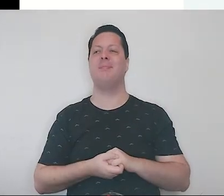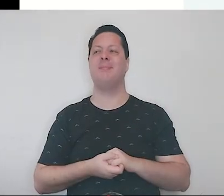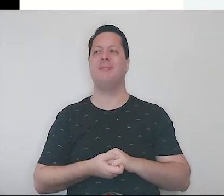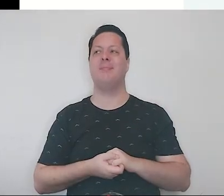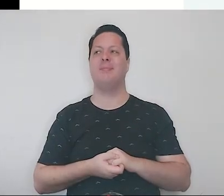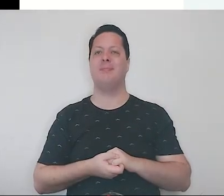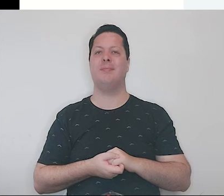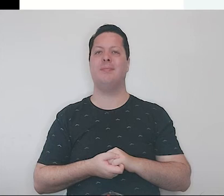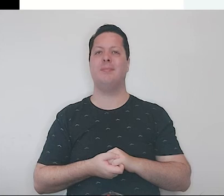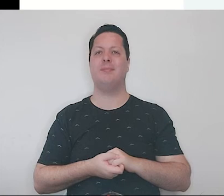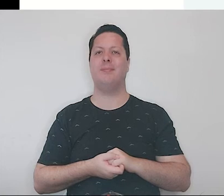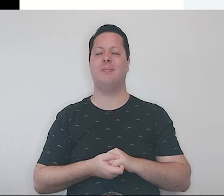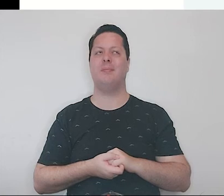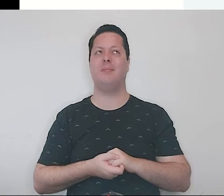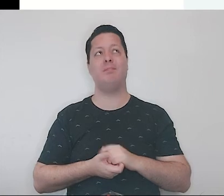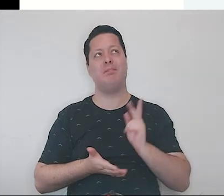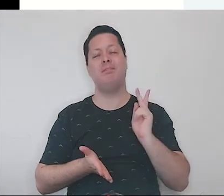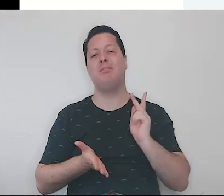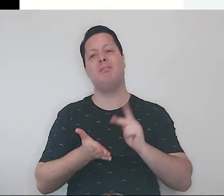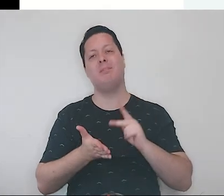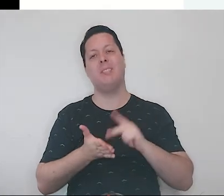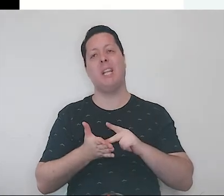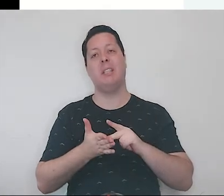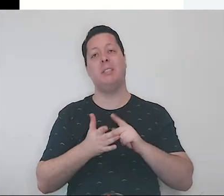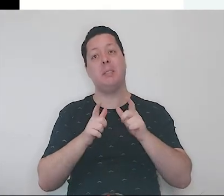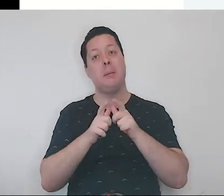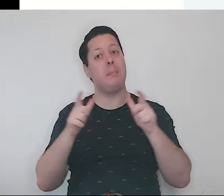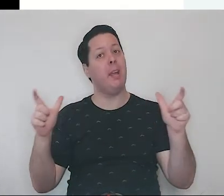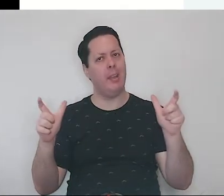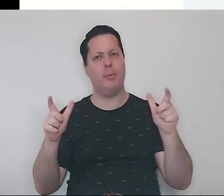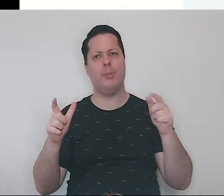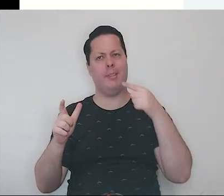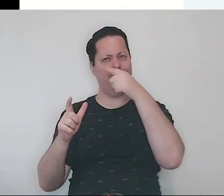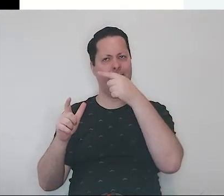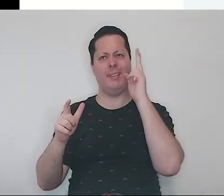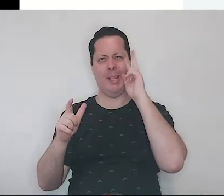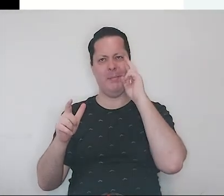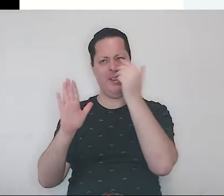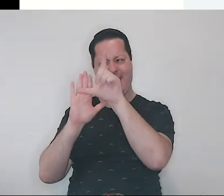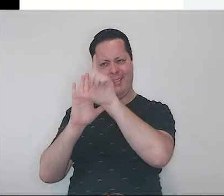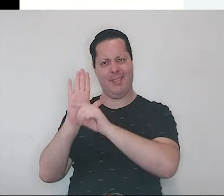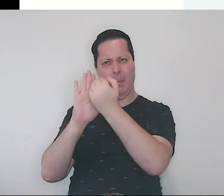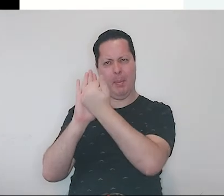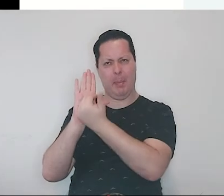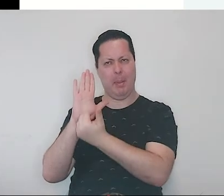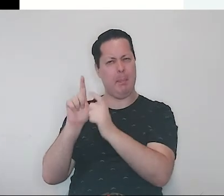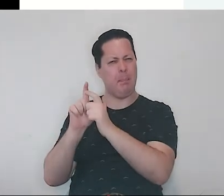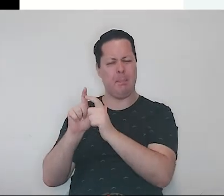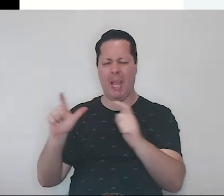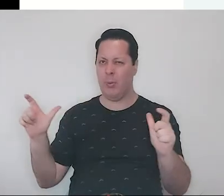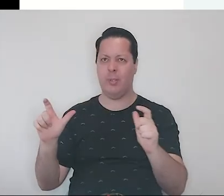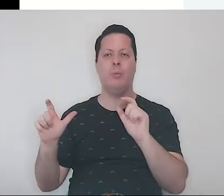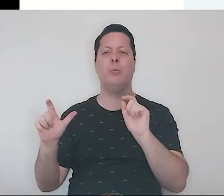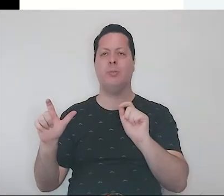E, aliás, a maioria desses escritores que eu citei agora tem,